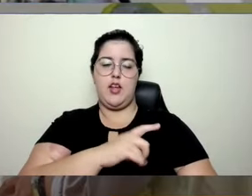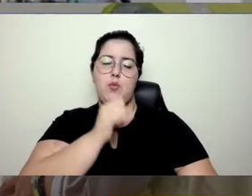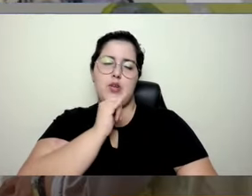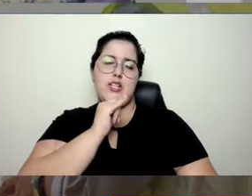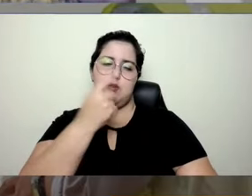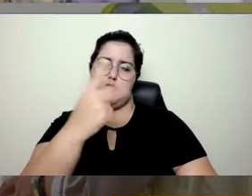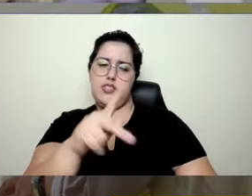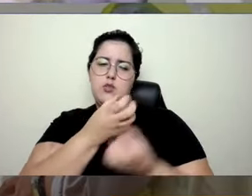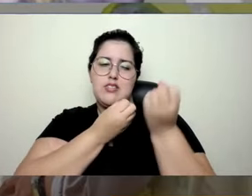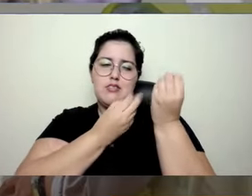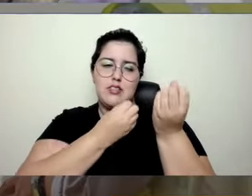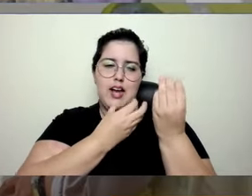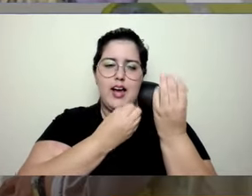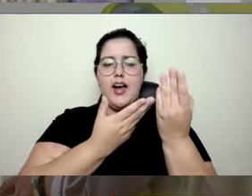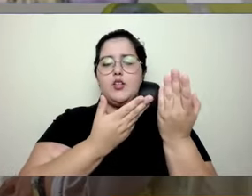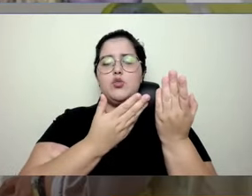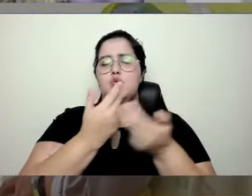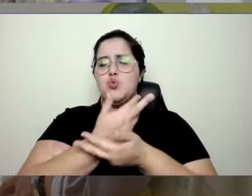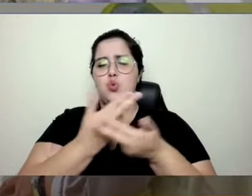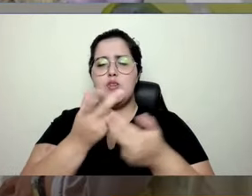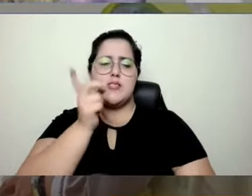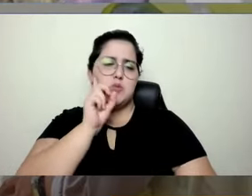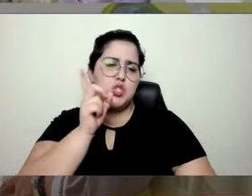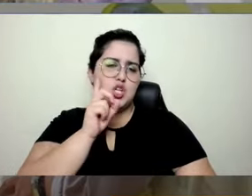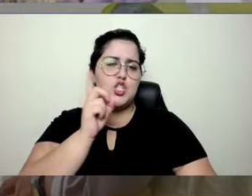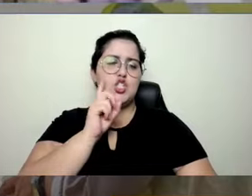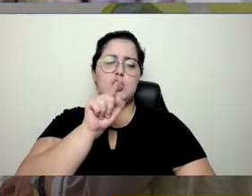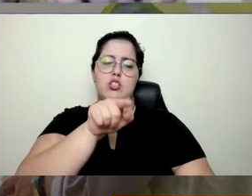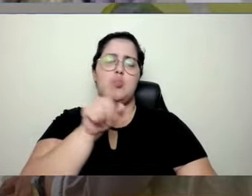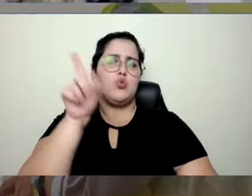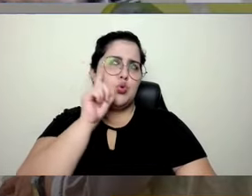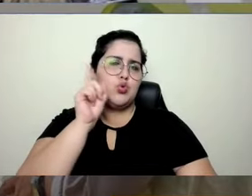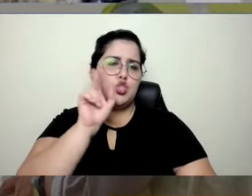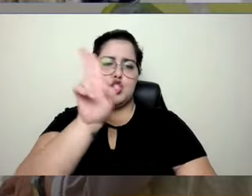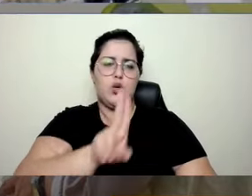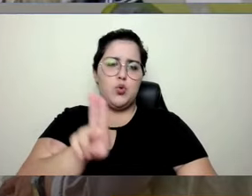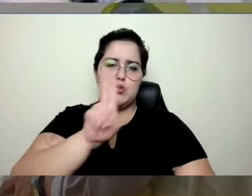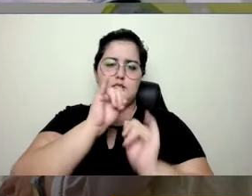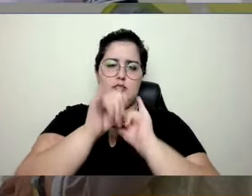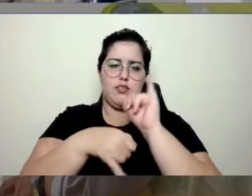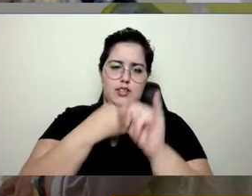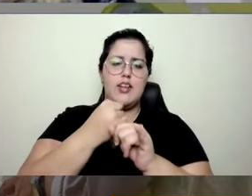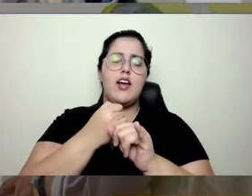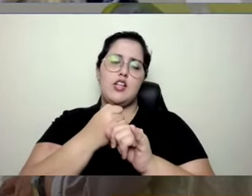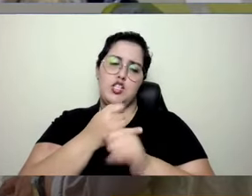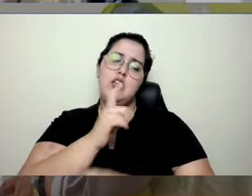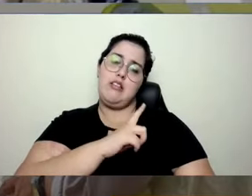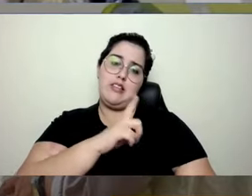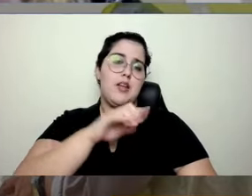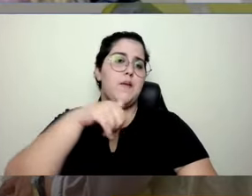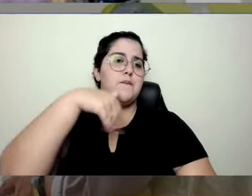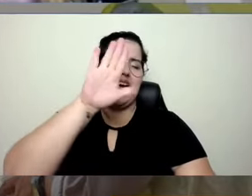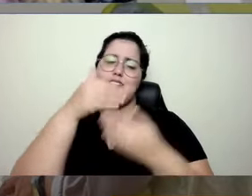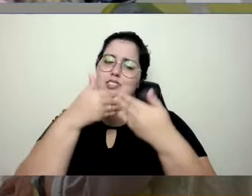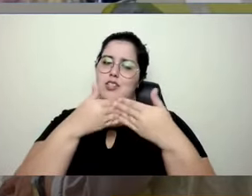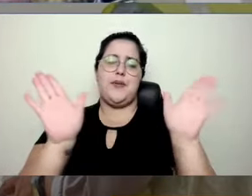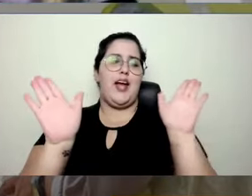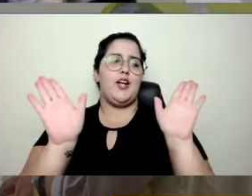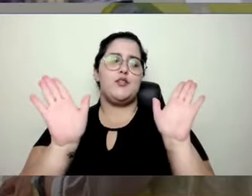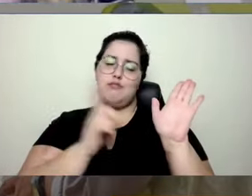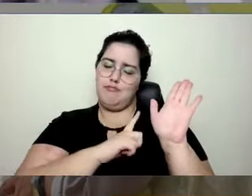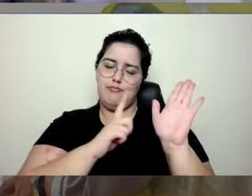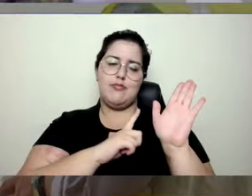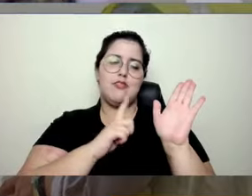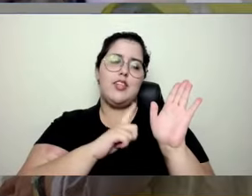de rotinas de contato com a internet e o que tem nela, isso vai estar cada vez mais aberto, só que vai estar